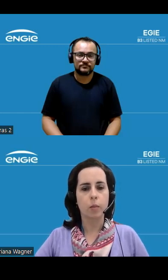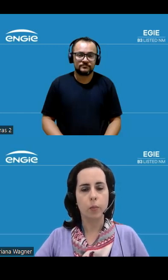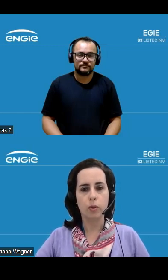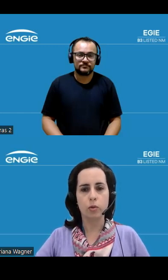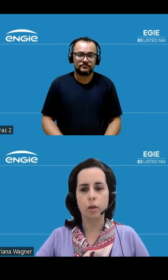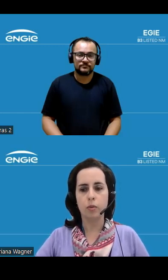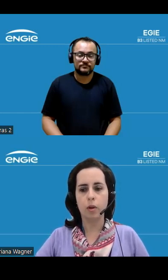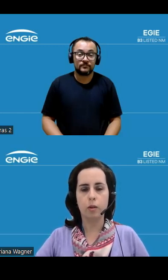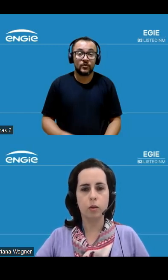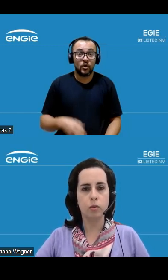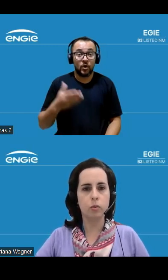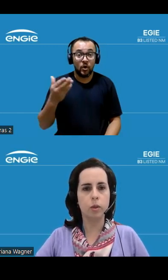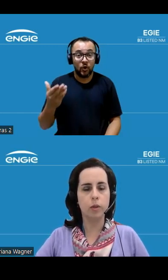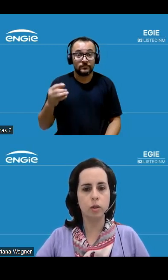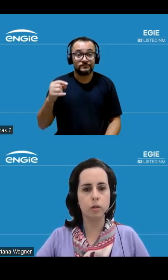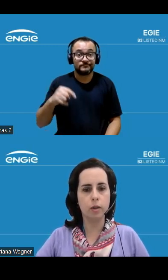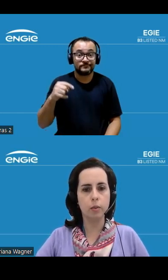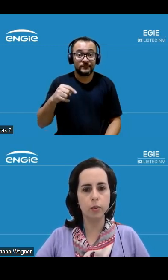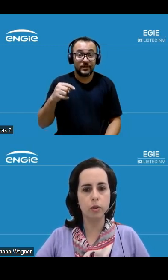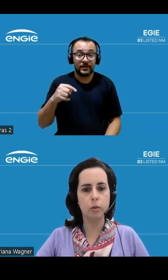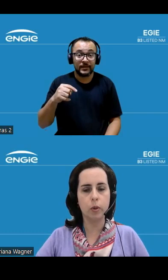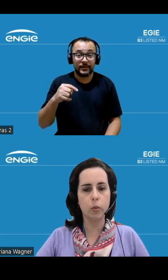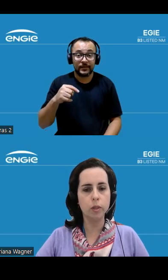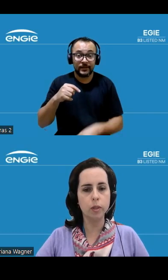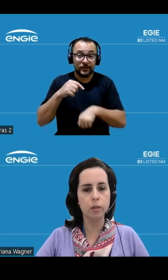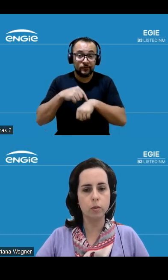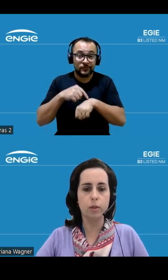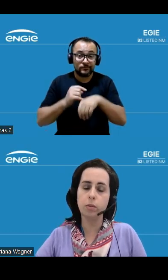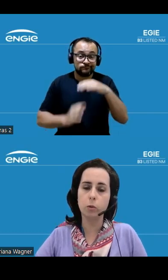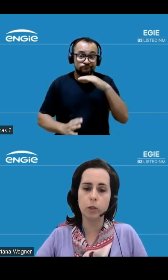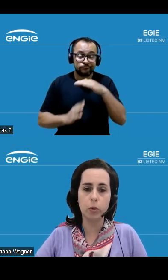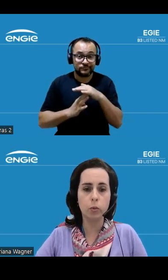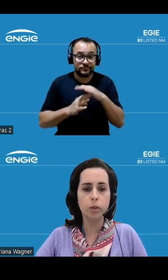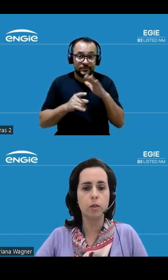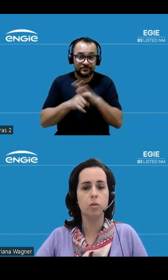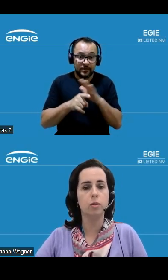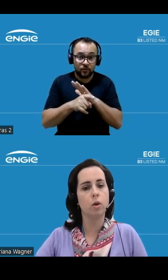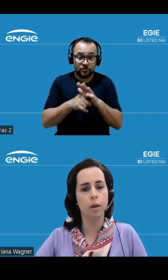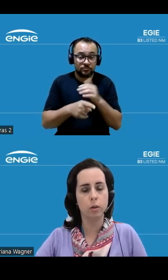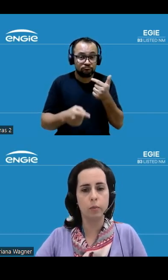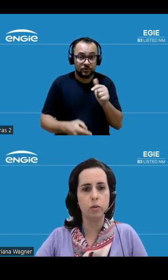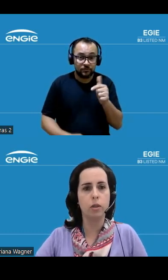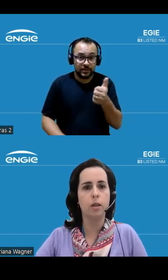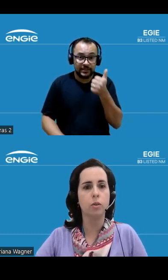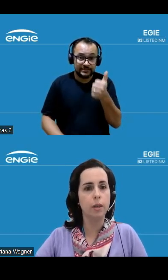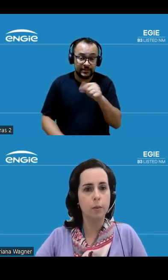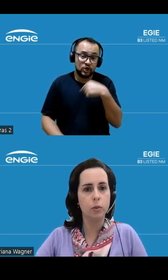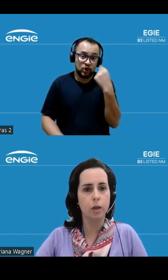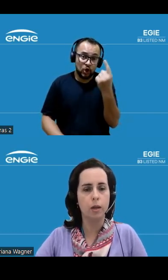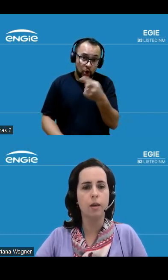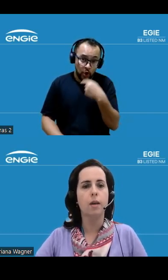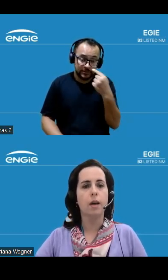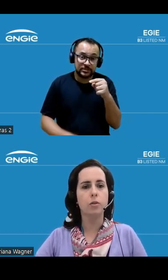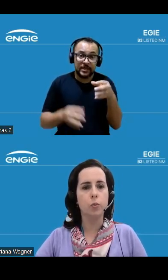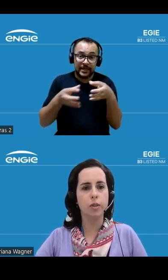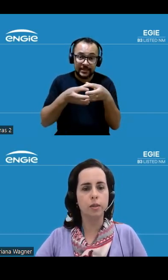bom pessoal chegamos agora no nosso limite de tempo e das perguntas estão tendo mais perguntas a gente se coloca novamente aqui toda a equipe de